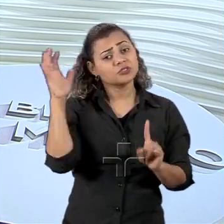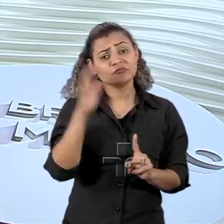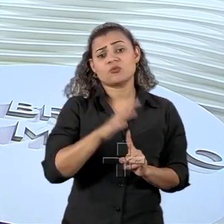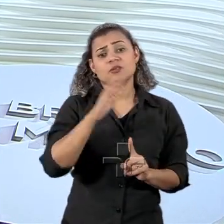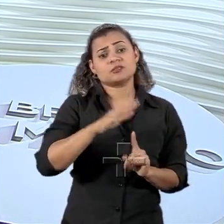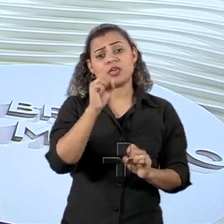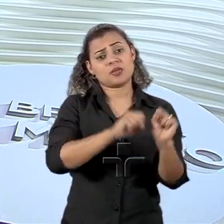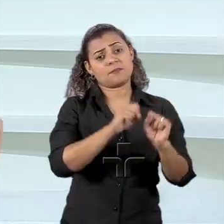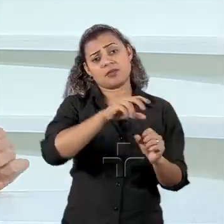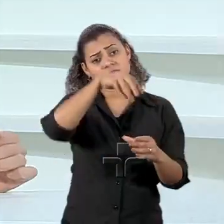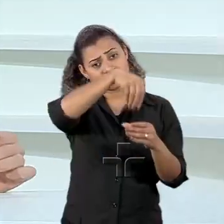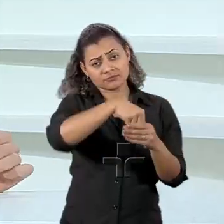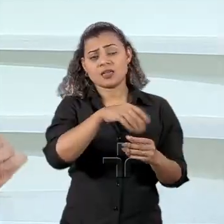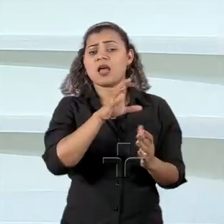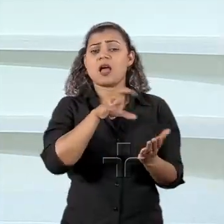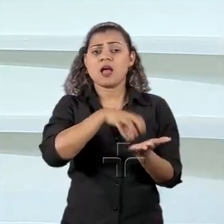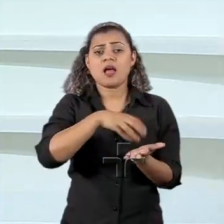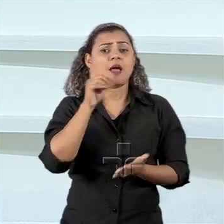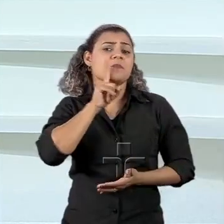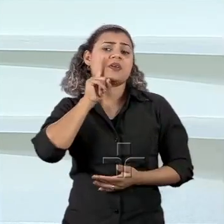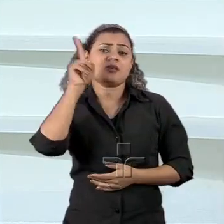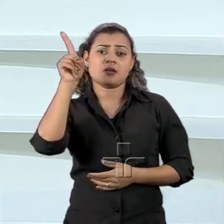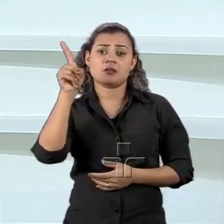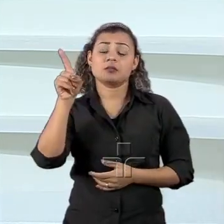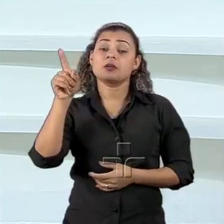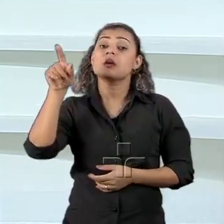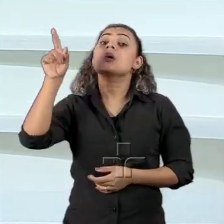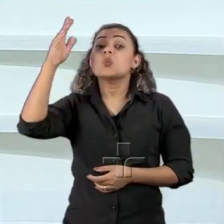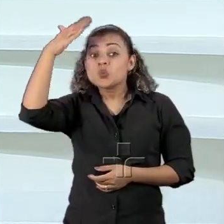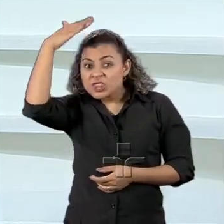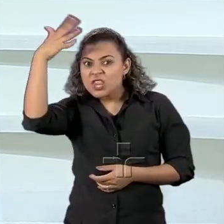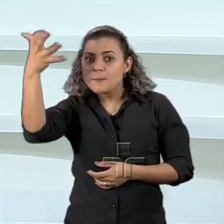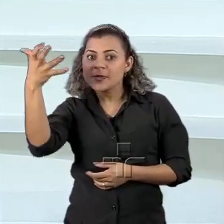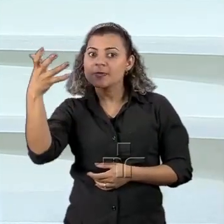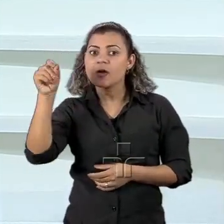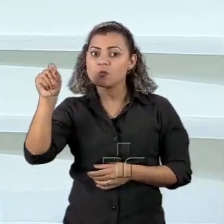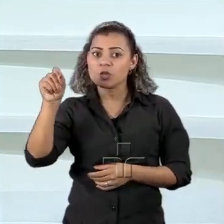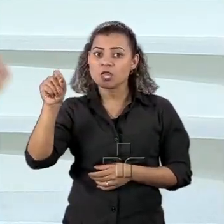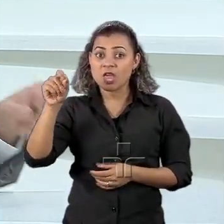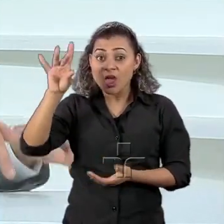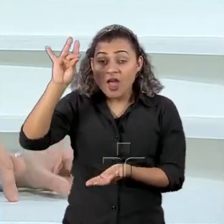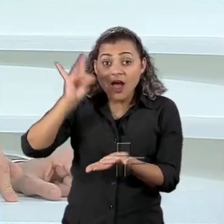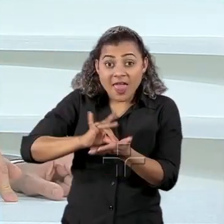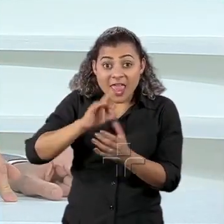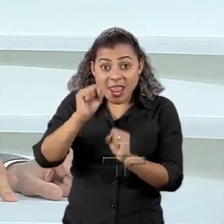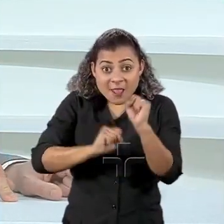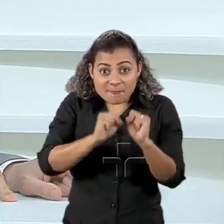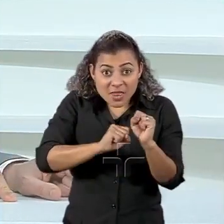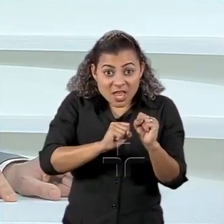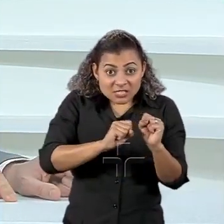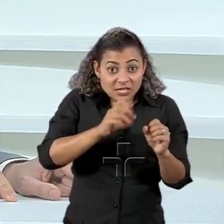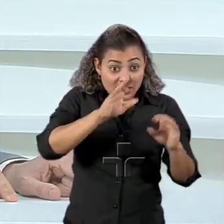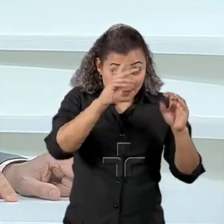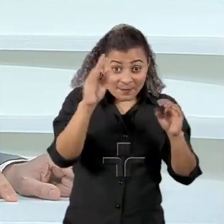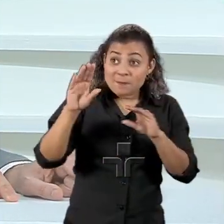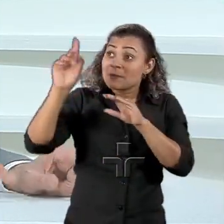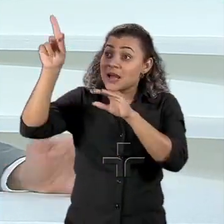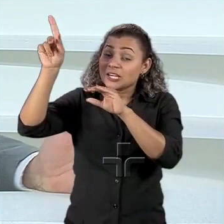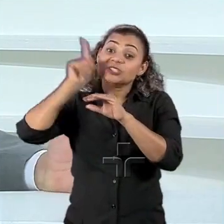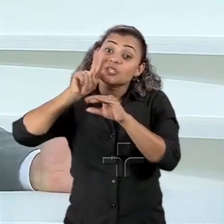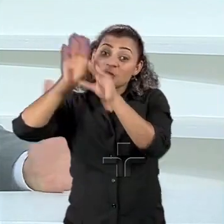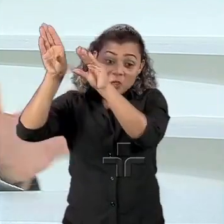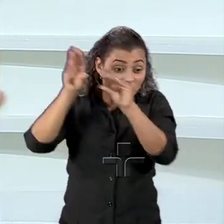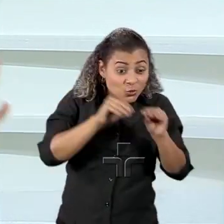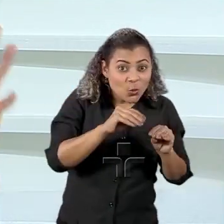Alguém pode dizer, mas é isso que o Trump quer, ele quer que a filial americana saia do Brasil e vá para os Estados Unidos.